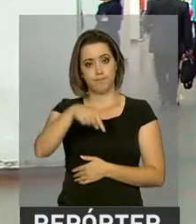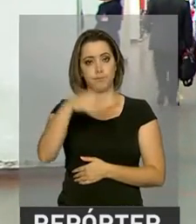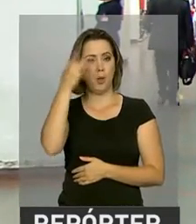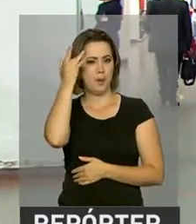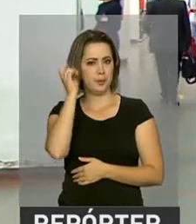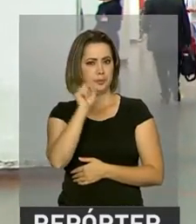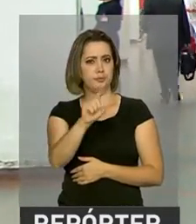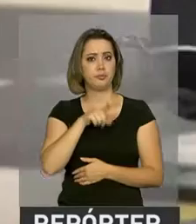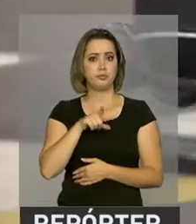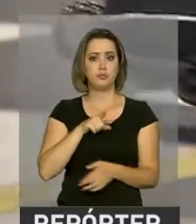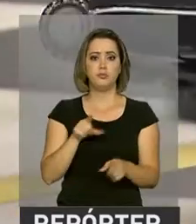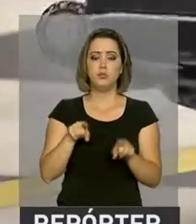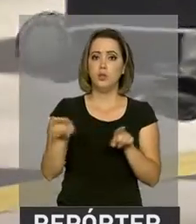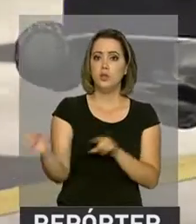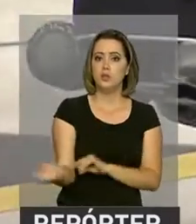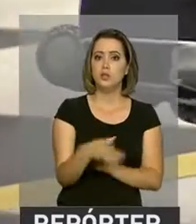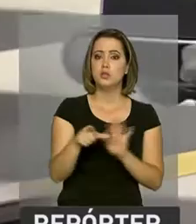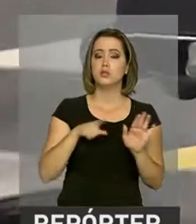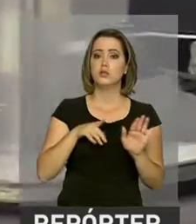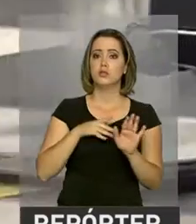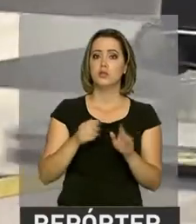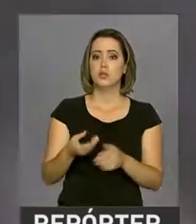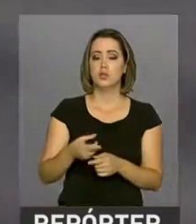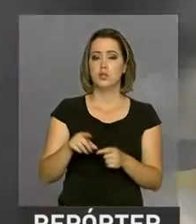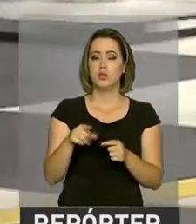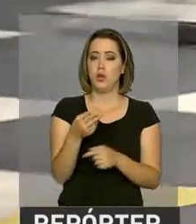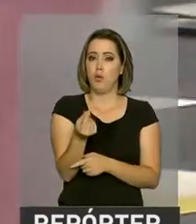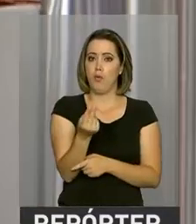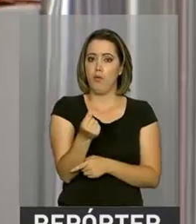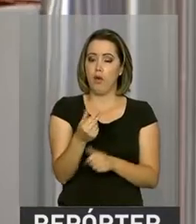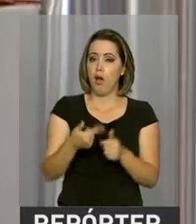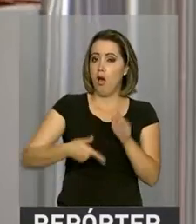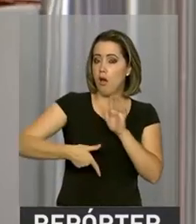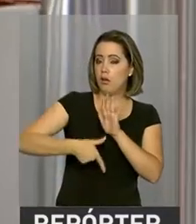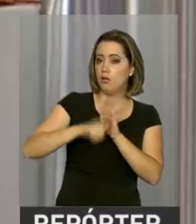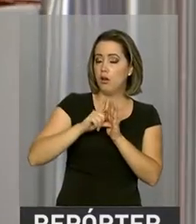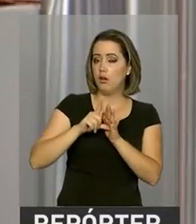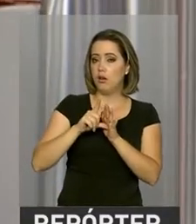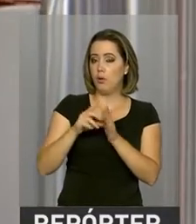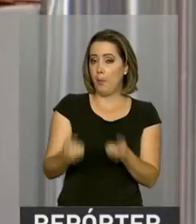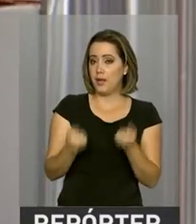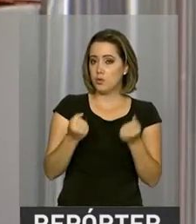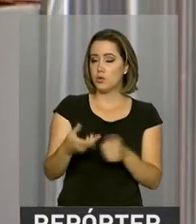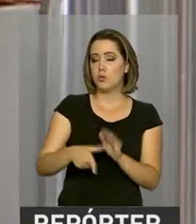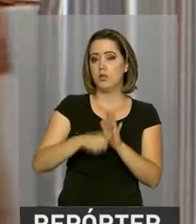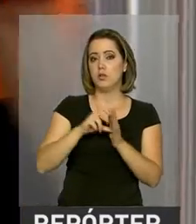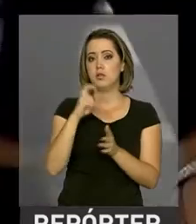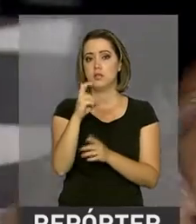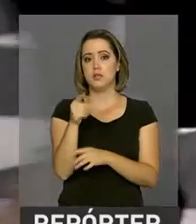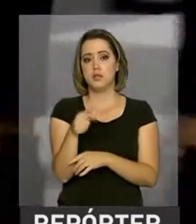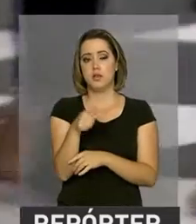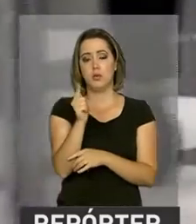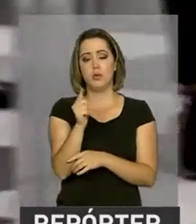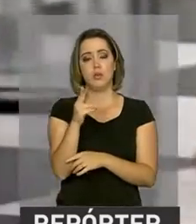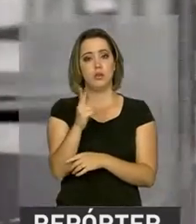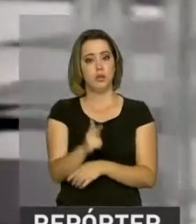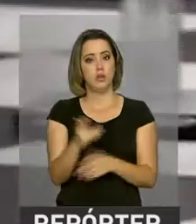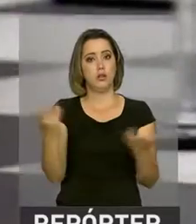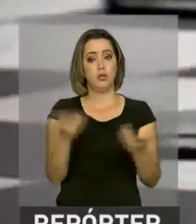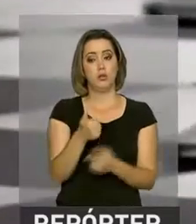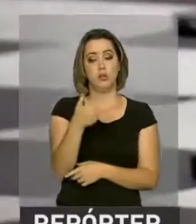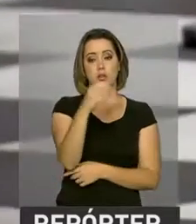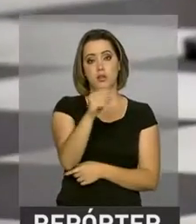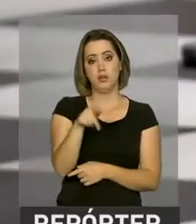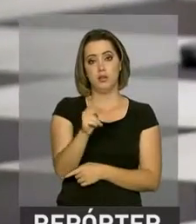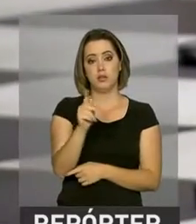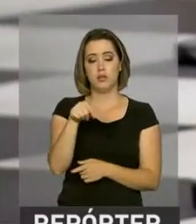Entre as novidades está o aumento da franquia de bagagem de mão, que era de 5 kg e passa para 10 kg. Segundo a Agência Nacional de